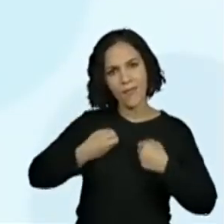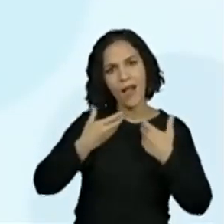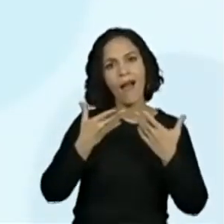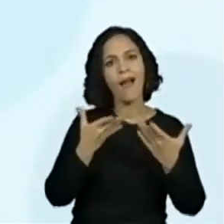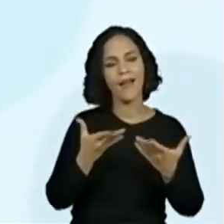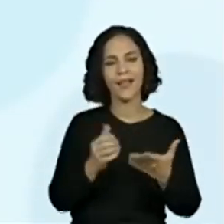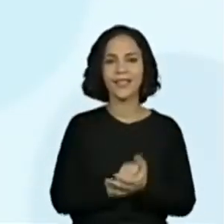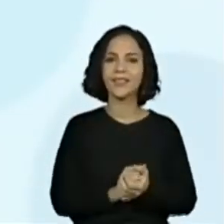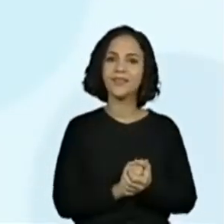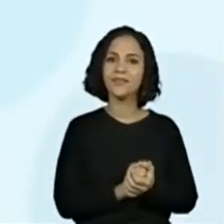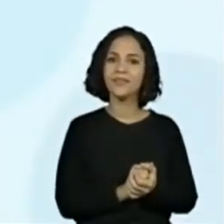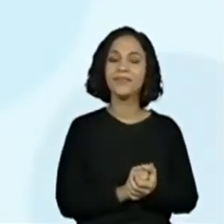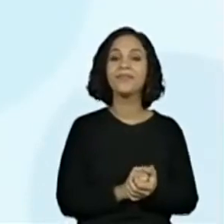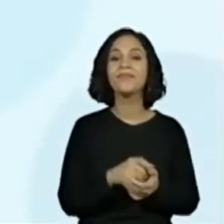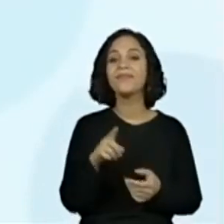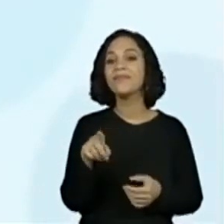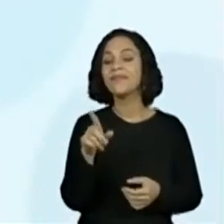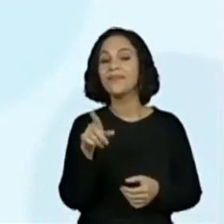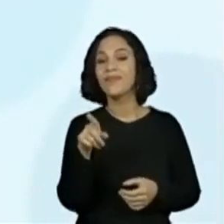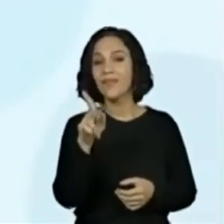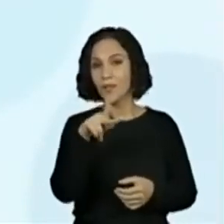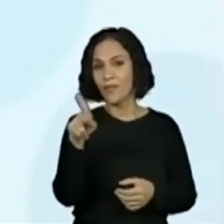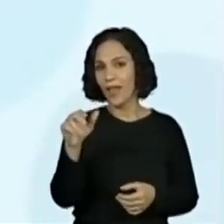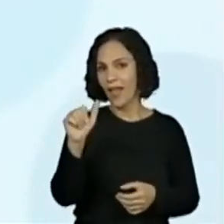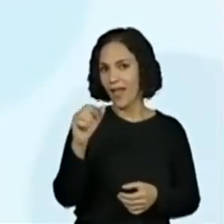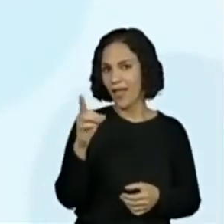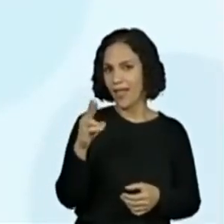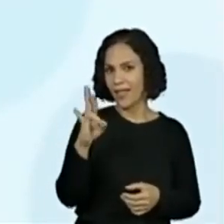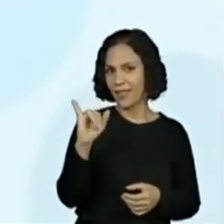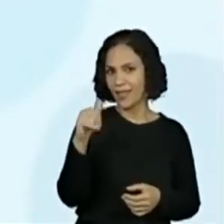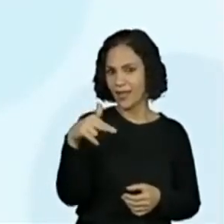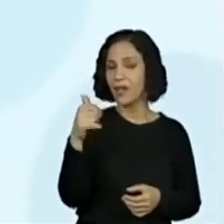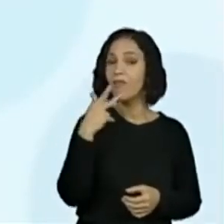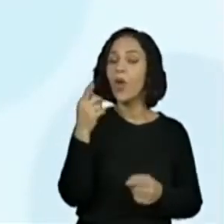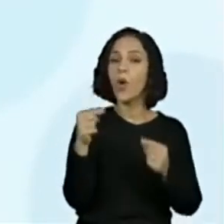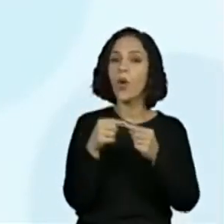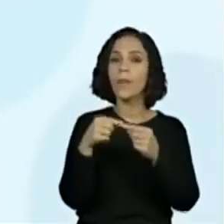Sente... A Adriana falou, tem a... Professora Adriana, legal, tem a ver com sentimentos.